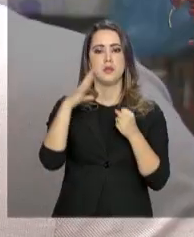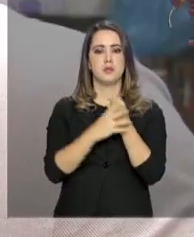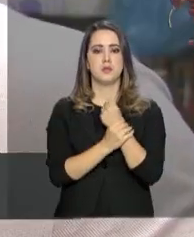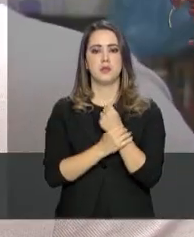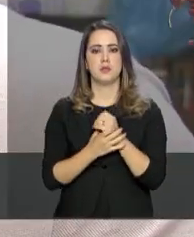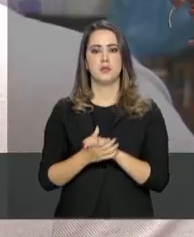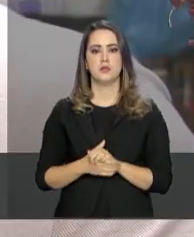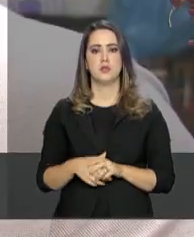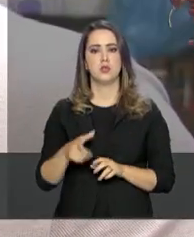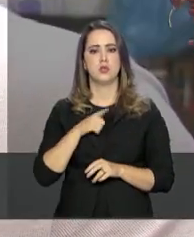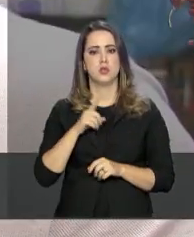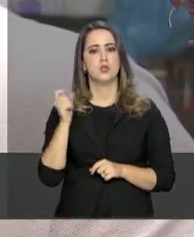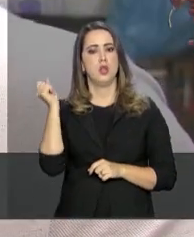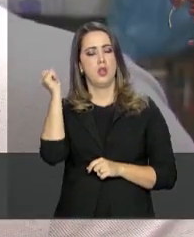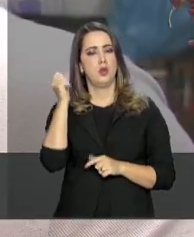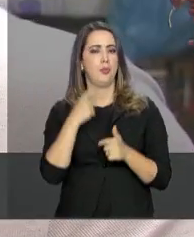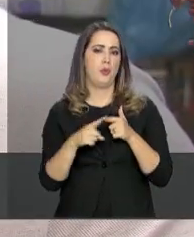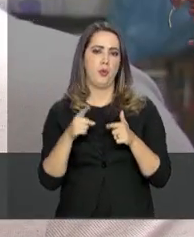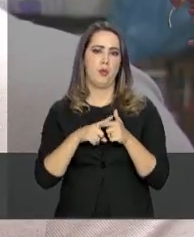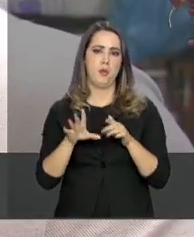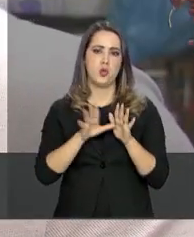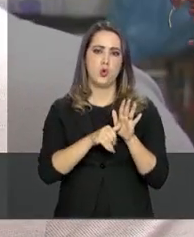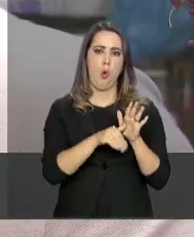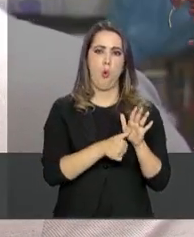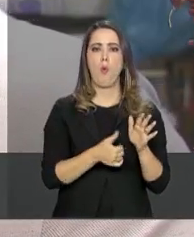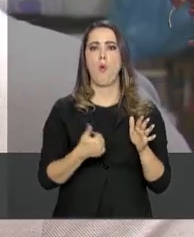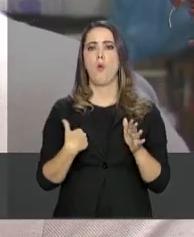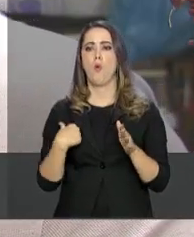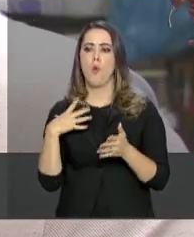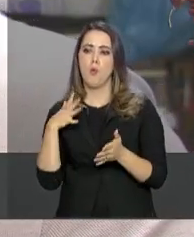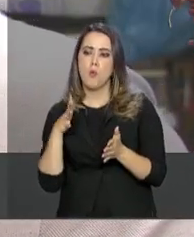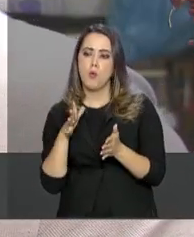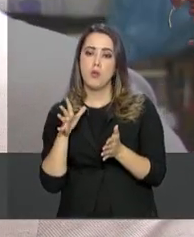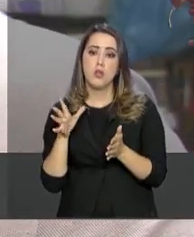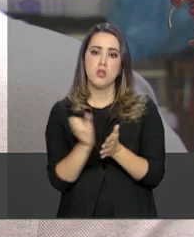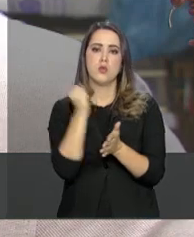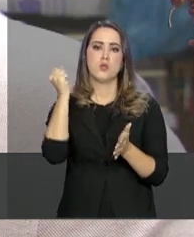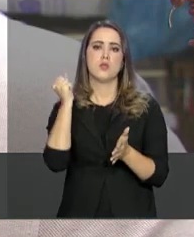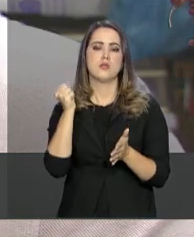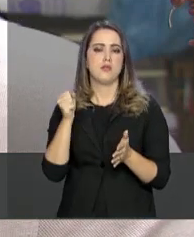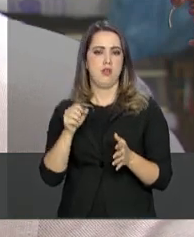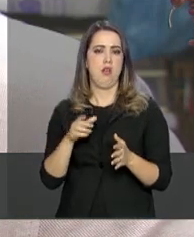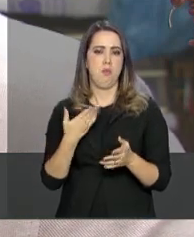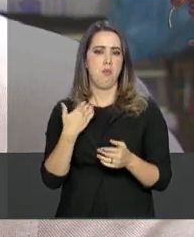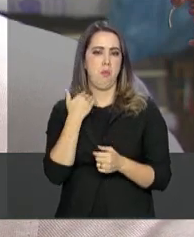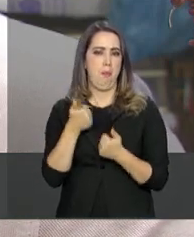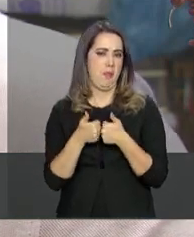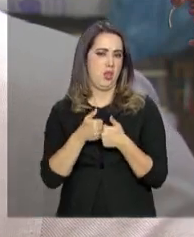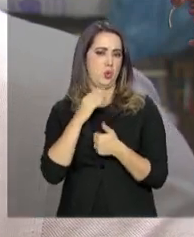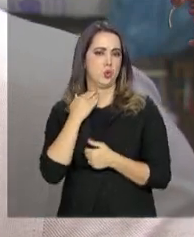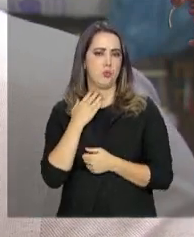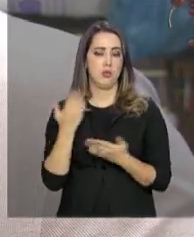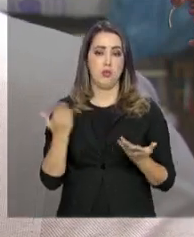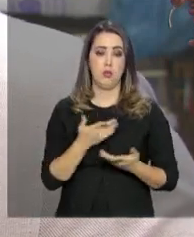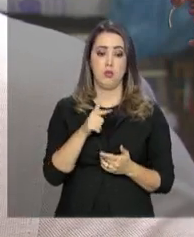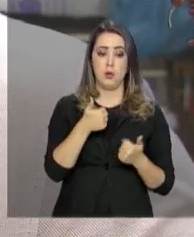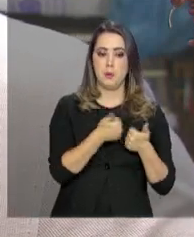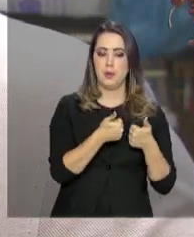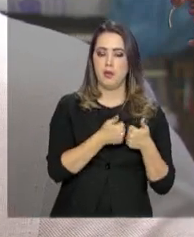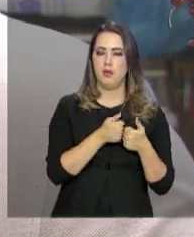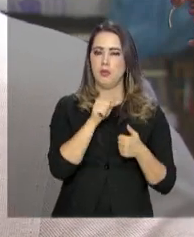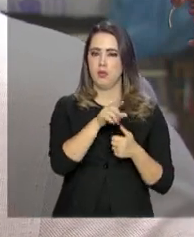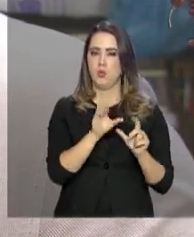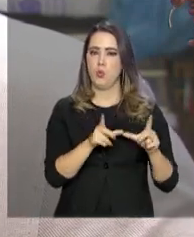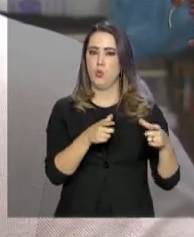Nós estávamos com problema de roubo aqui, de saídinha de banco e tal. Assim que ficou montada essa segunda companhia ao lado do